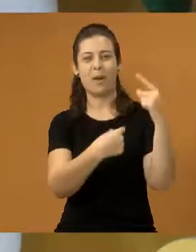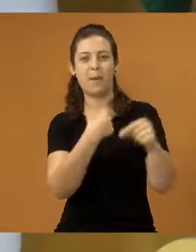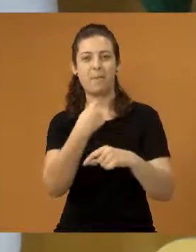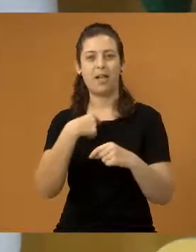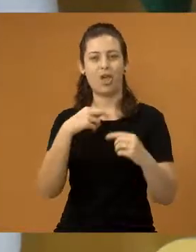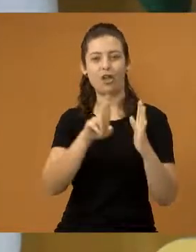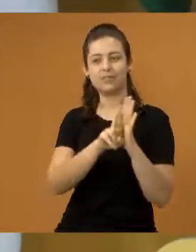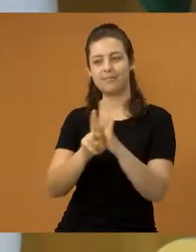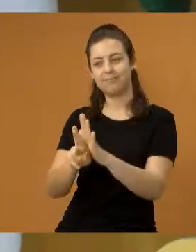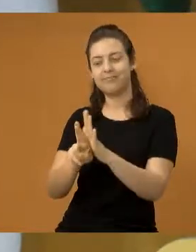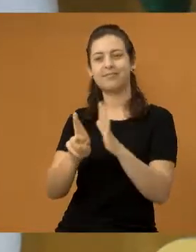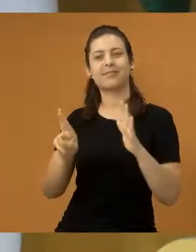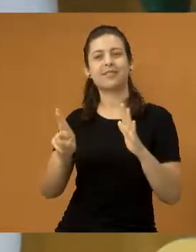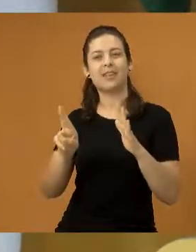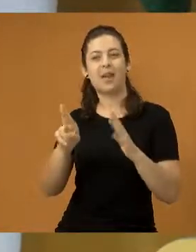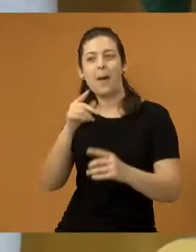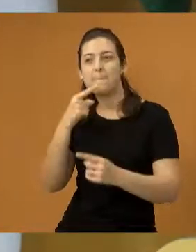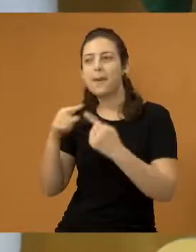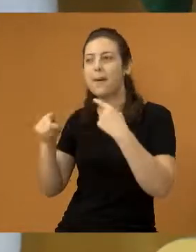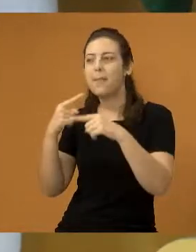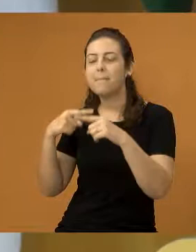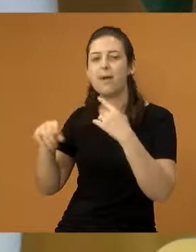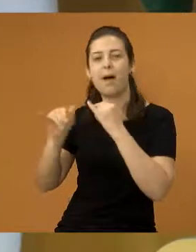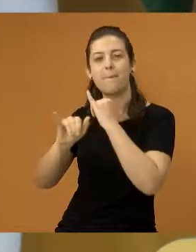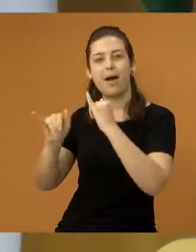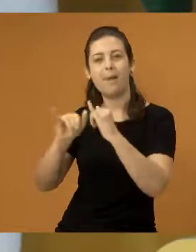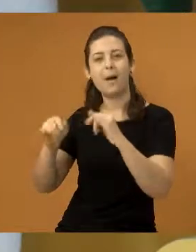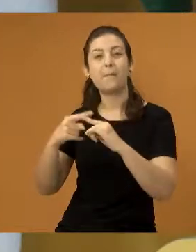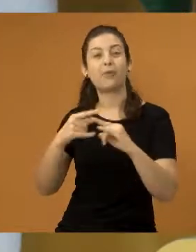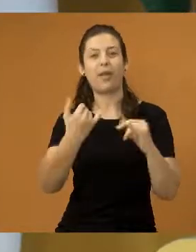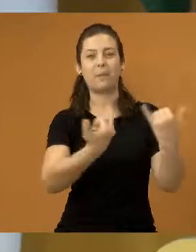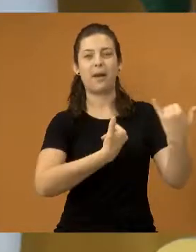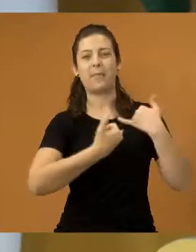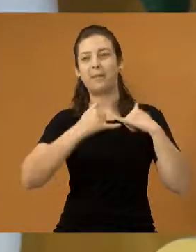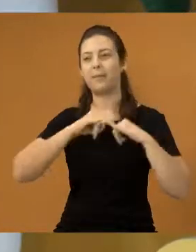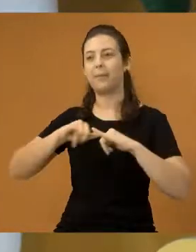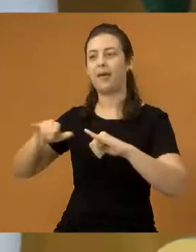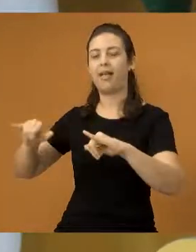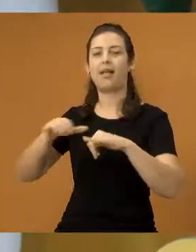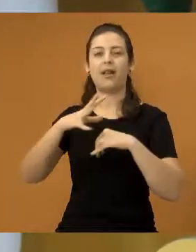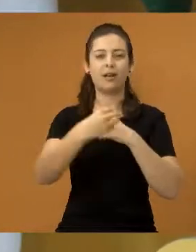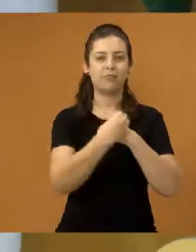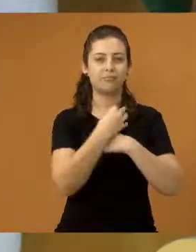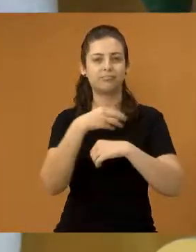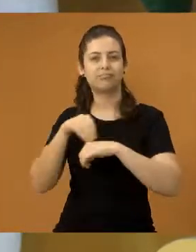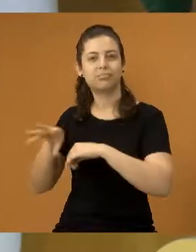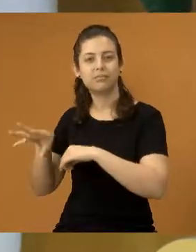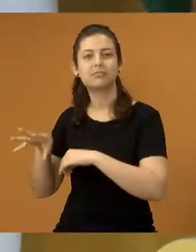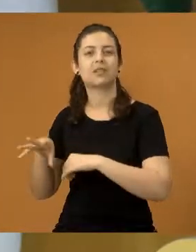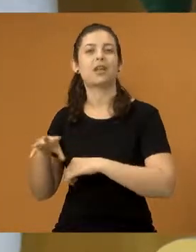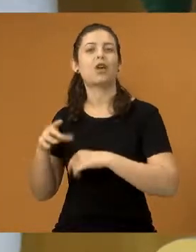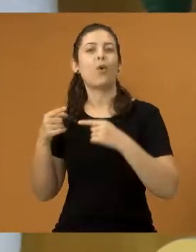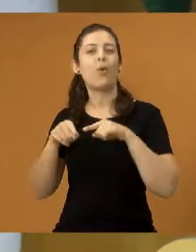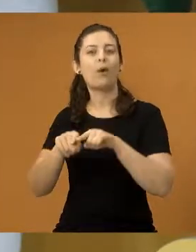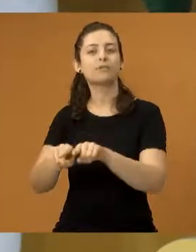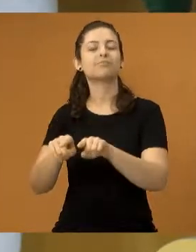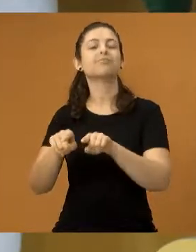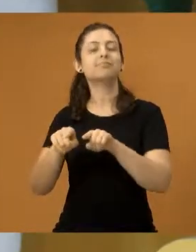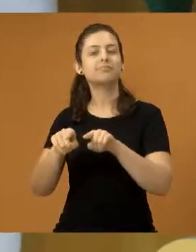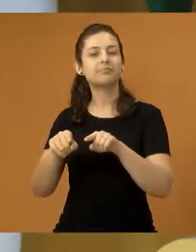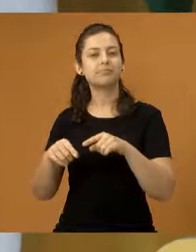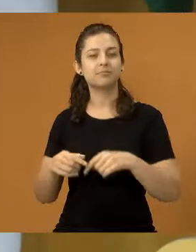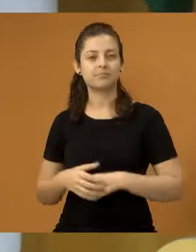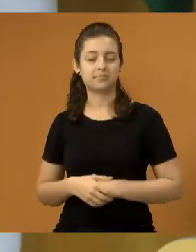nada mais nós estamos levando as demandas dos anseios da população para que a gente possa construir uma jacarinha melhor.